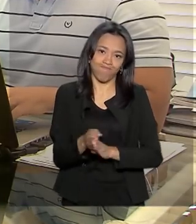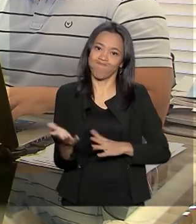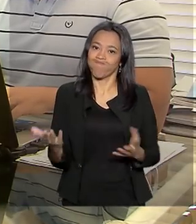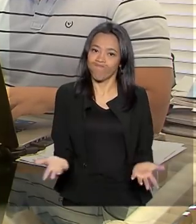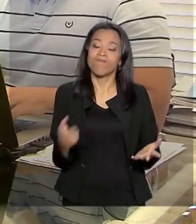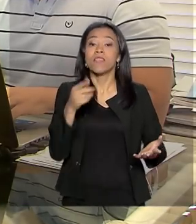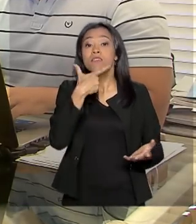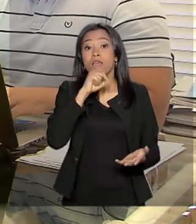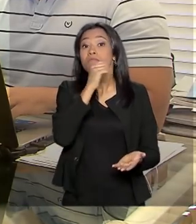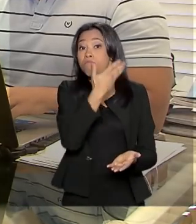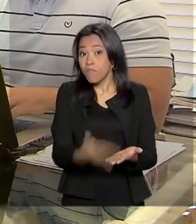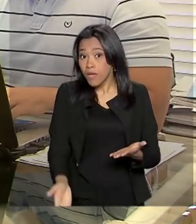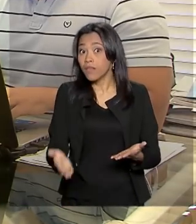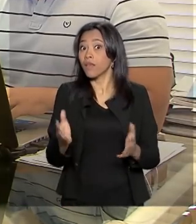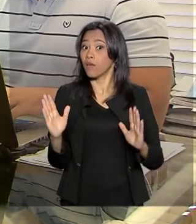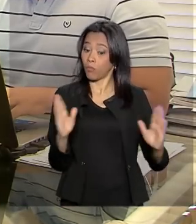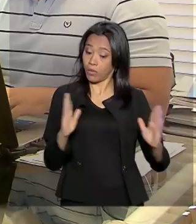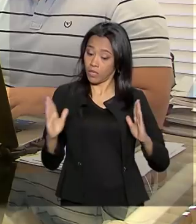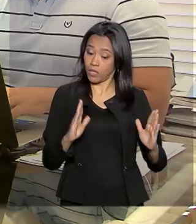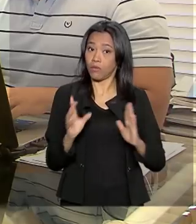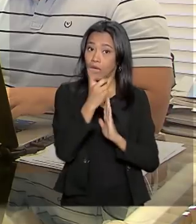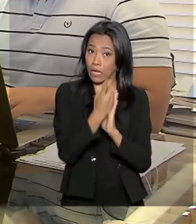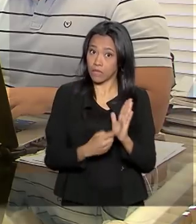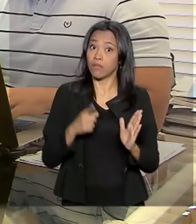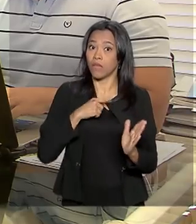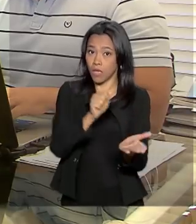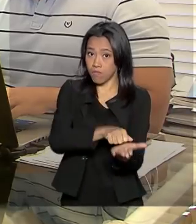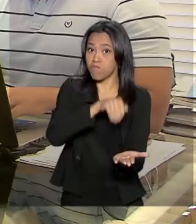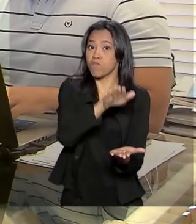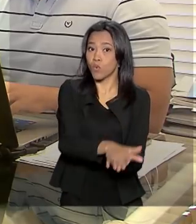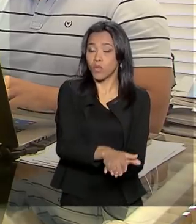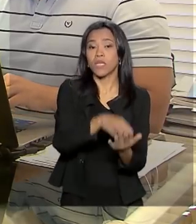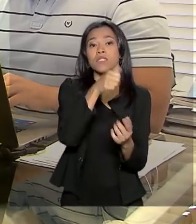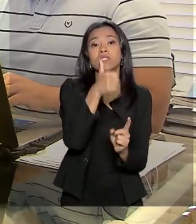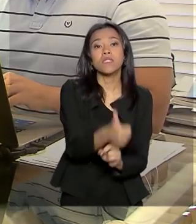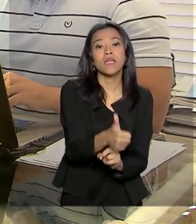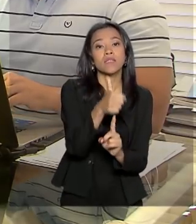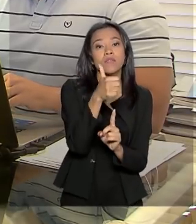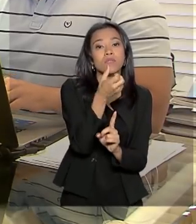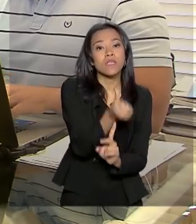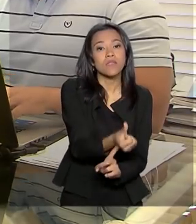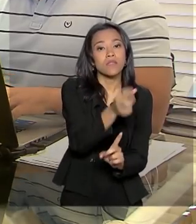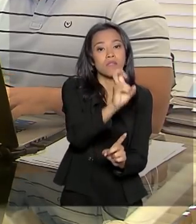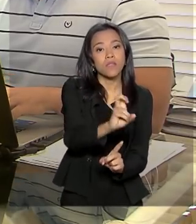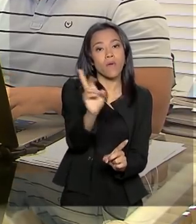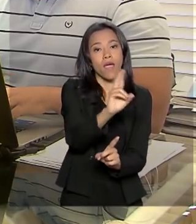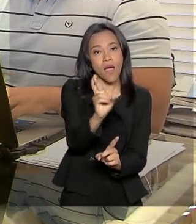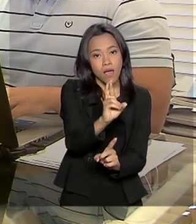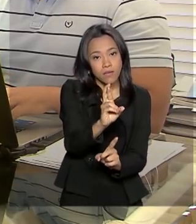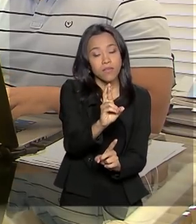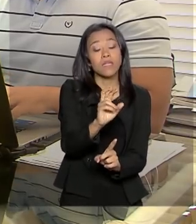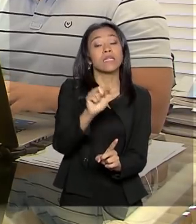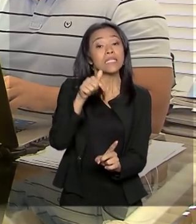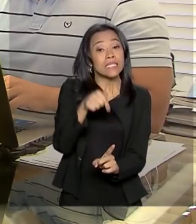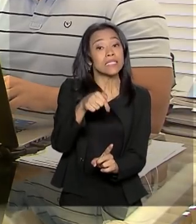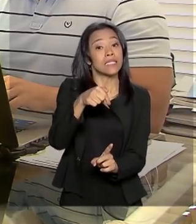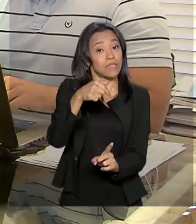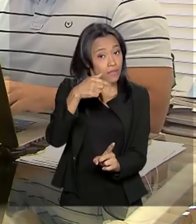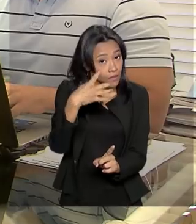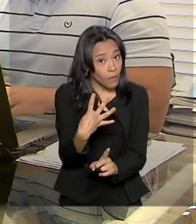para declarar o imposto de renda está sujeito a multa que varia de R 165,74